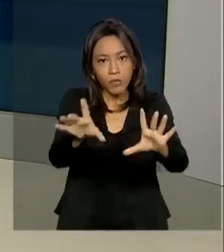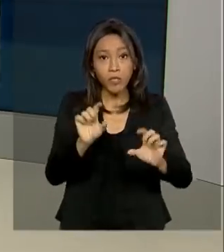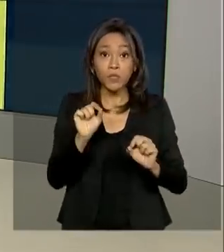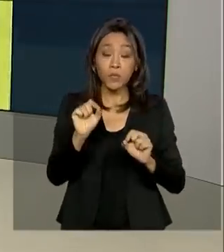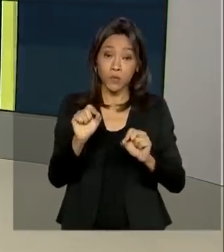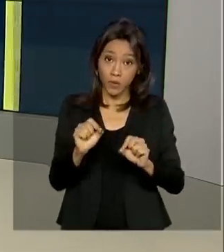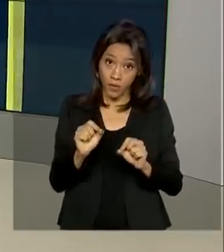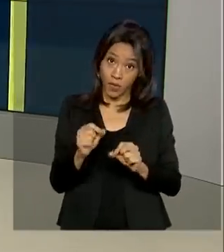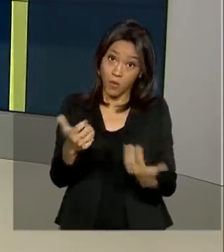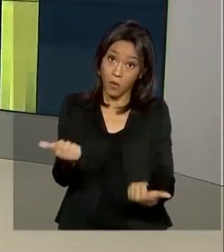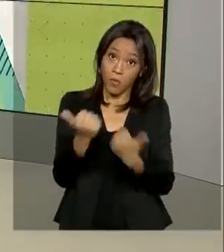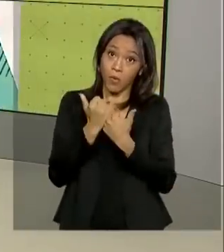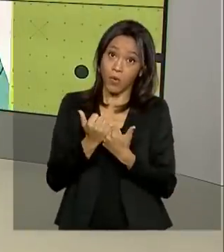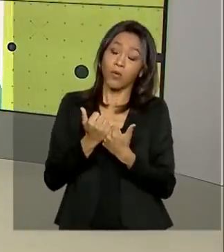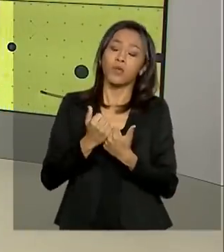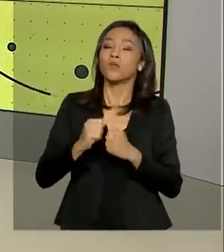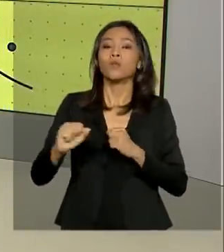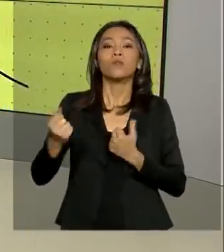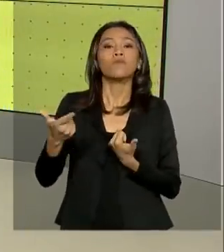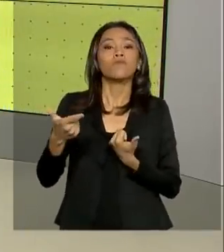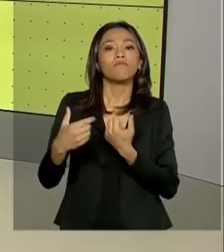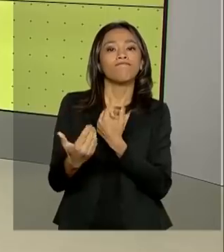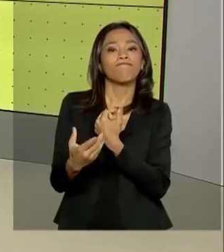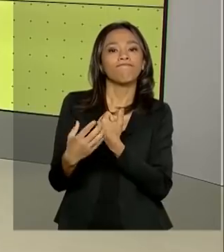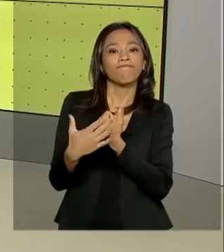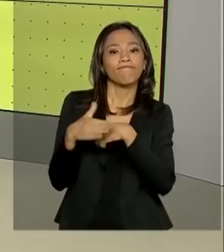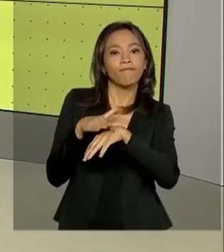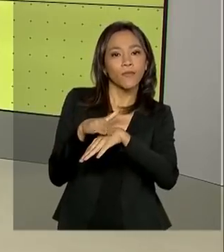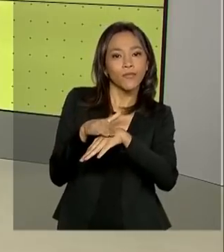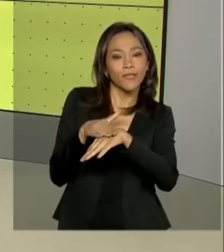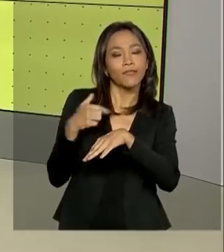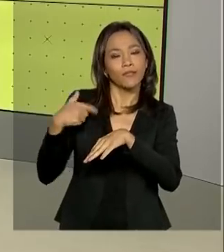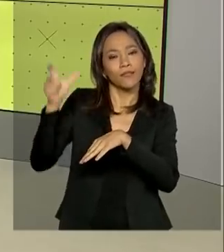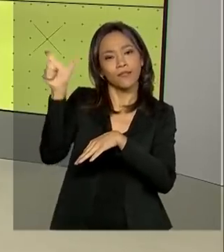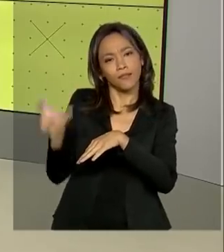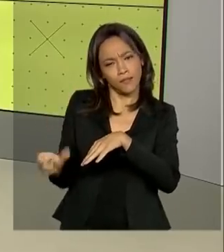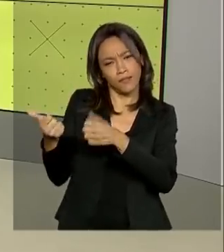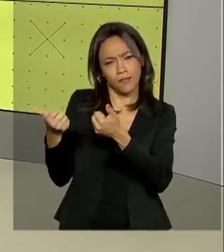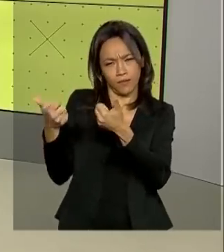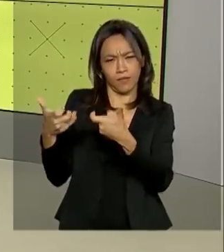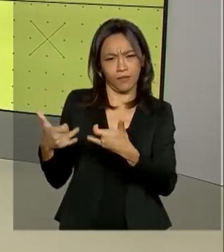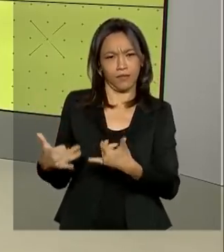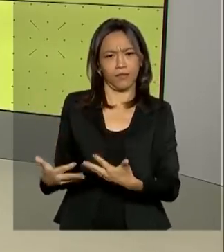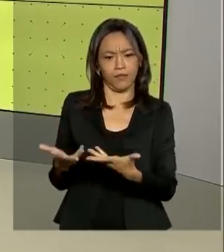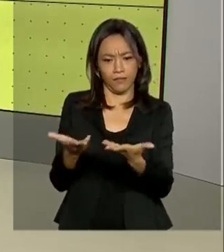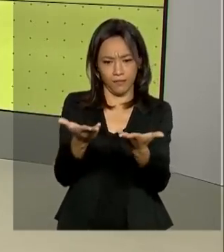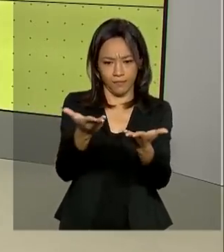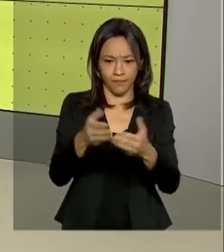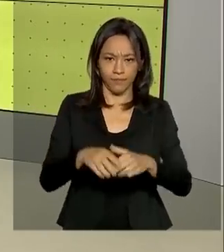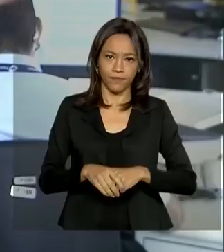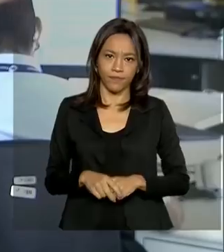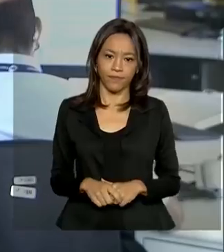auxílio-doença. Do Rio de Janeiro, a repórter Cláudia Boiunga traz essa e outras informações para a gente.